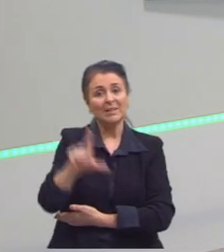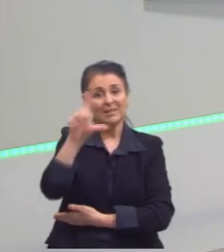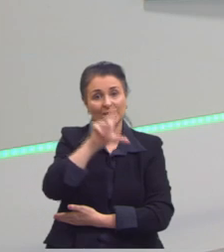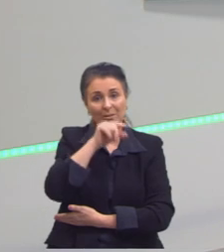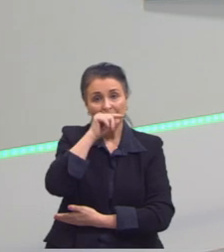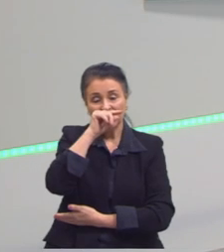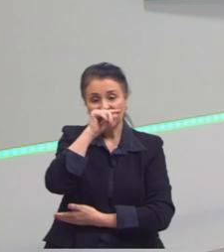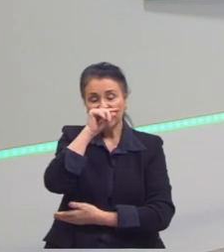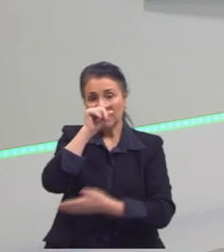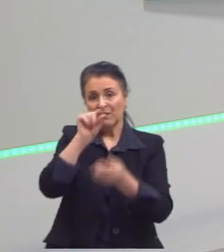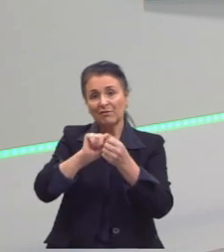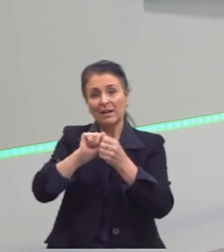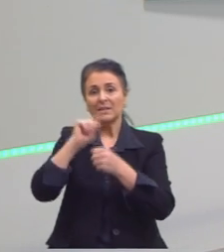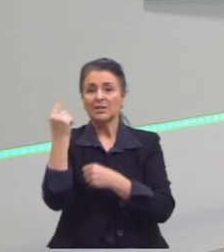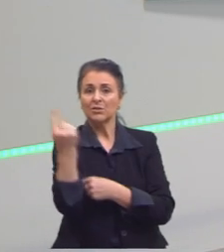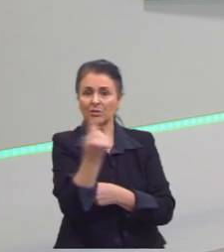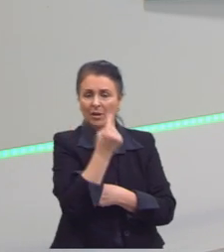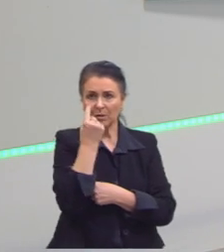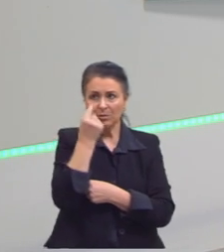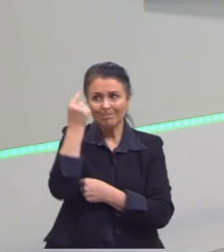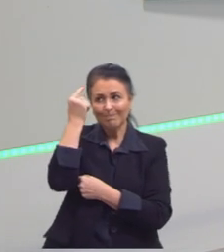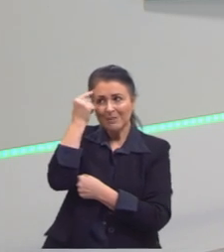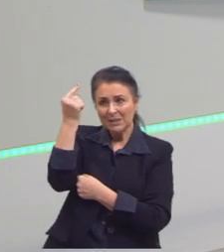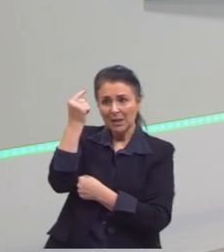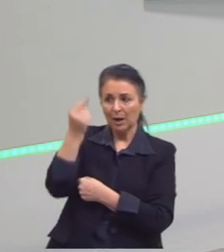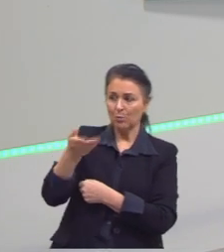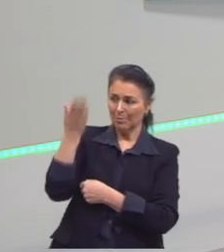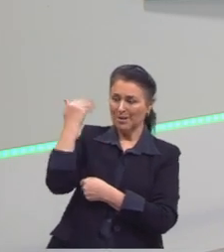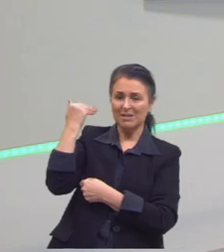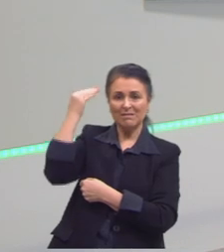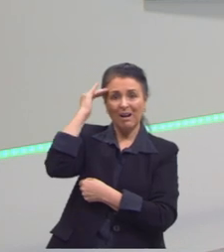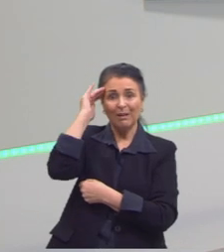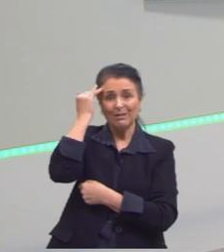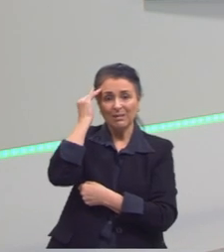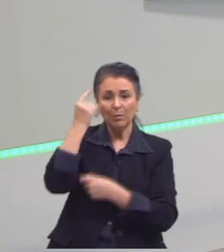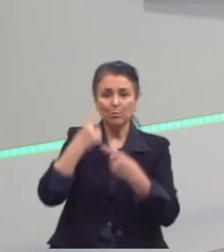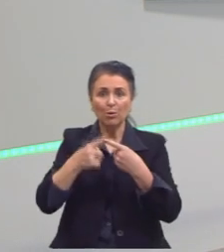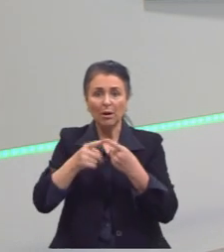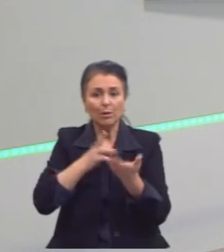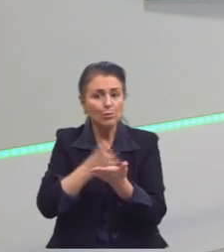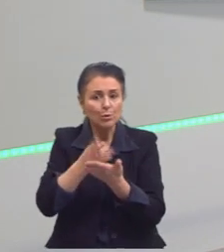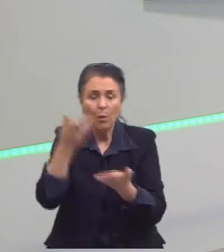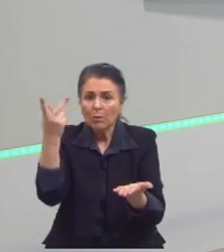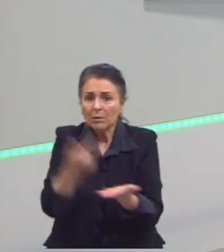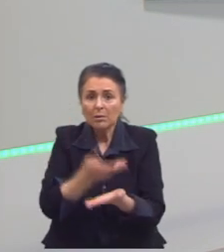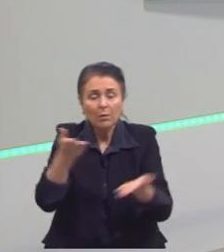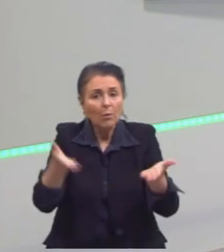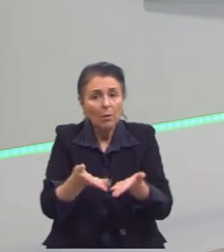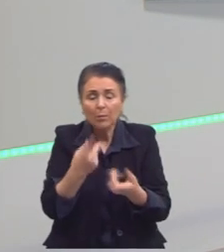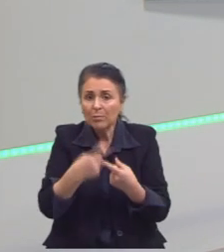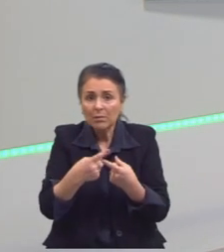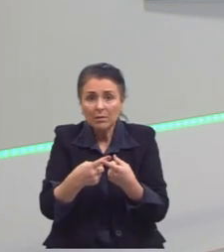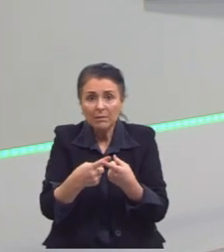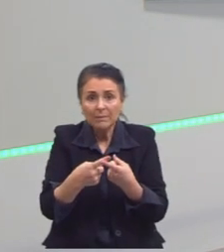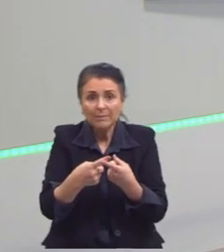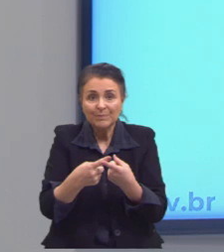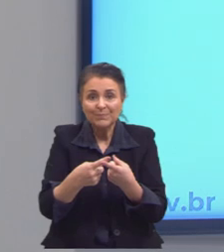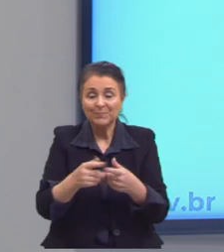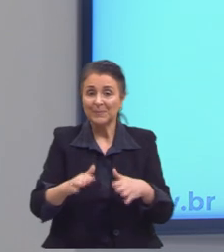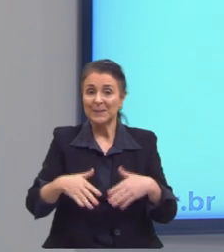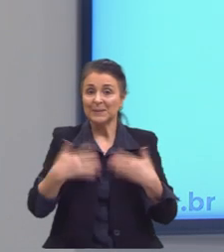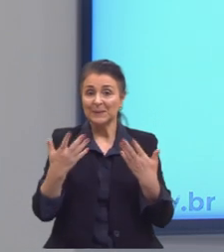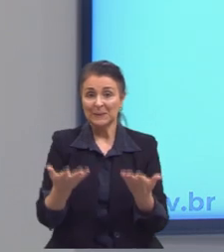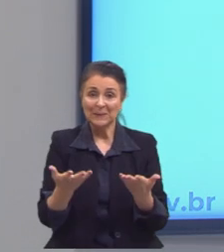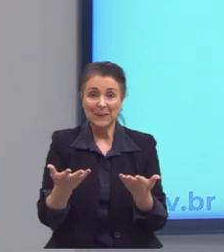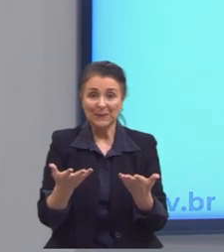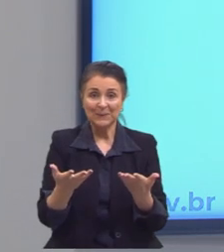para a gente aprender a fazer essas reflexões lá do passado e entender o porquê que elas continuam acontecendo. Então, né,